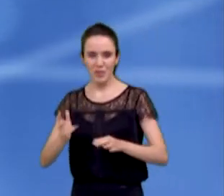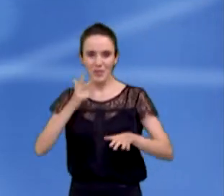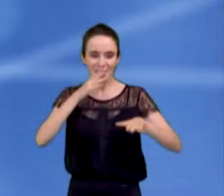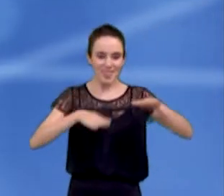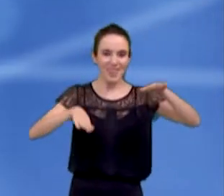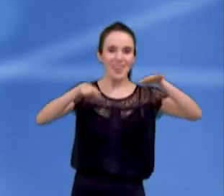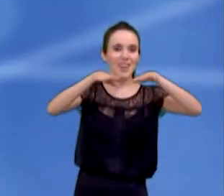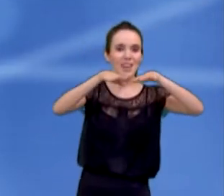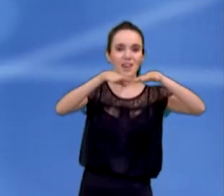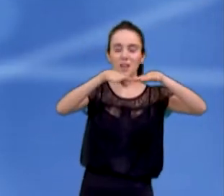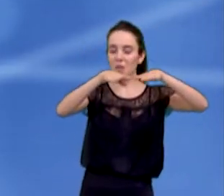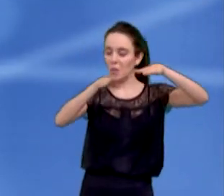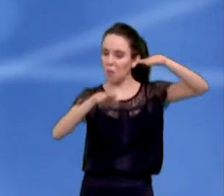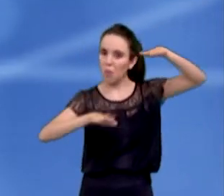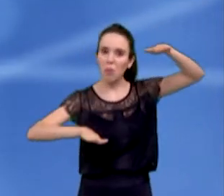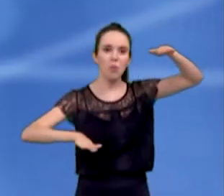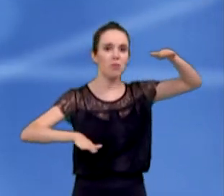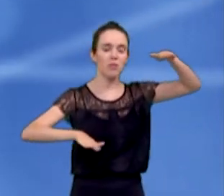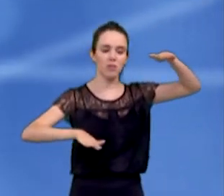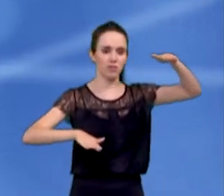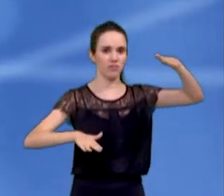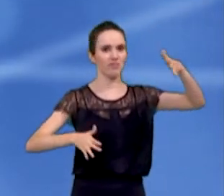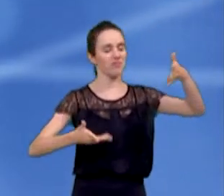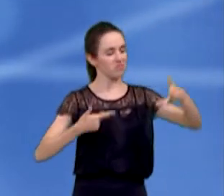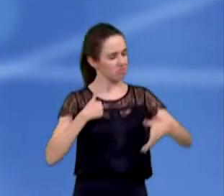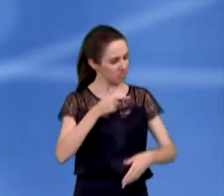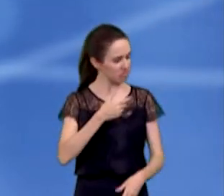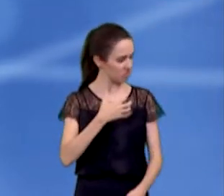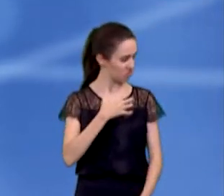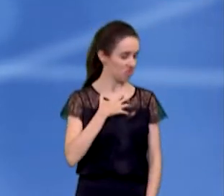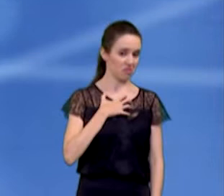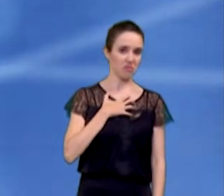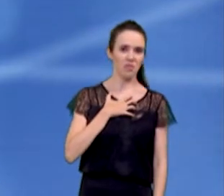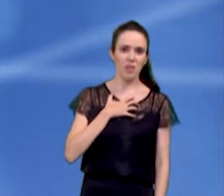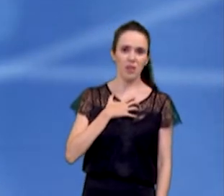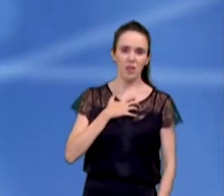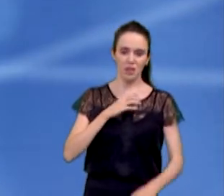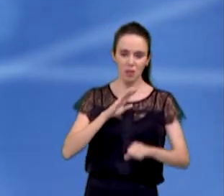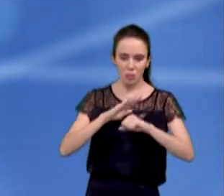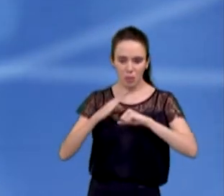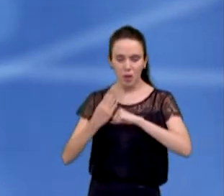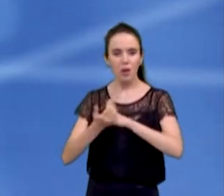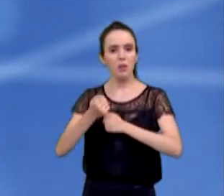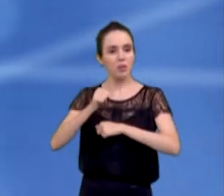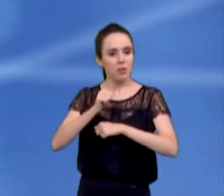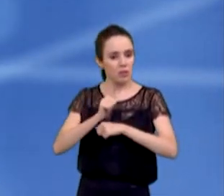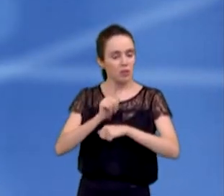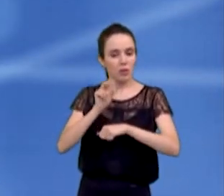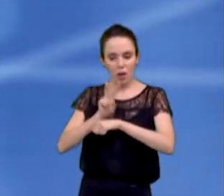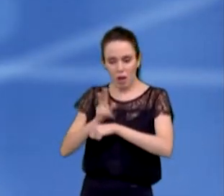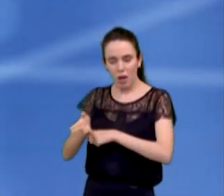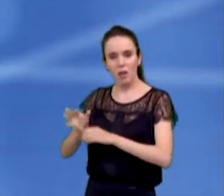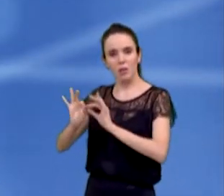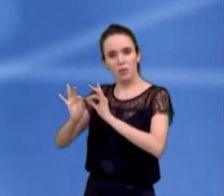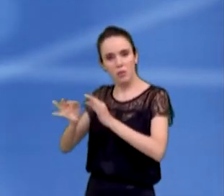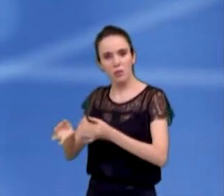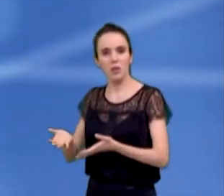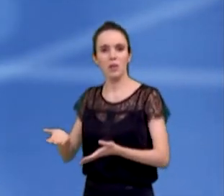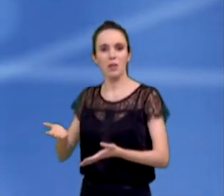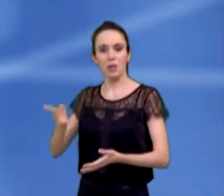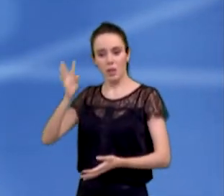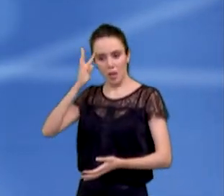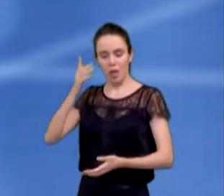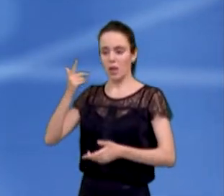precisando de um olhar um pouco mais humanizado. Bairros que precisam ter um cuidado um pouco maior realmente com a questão do